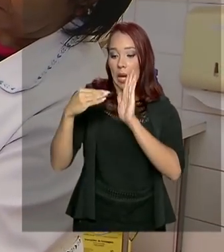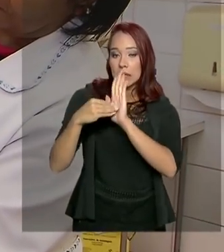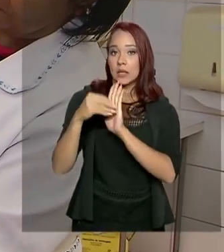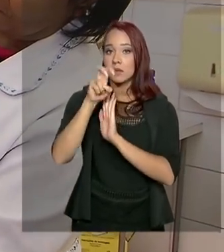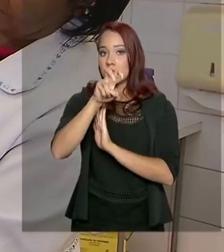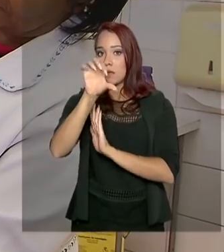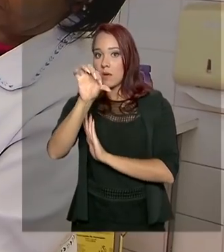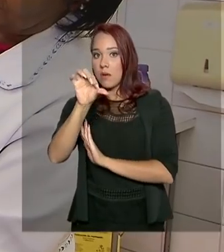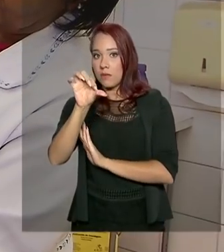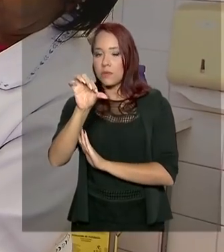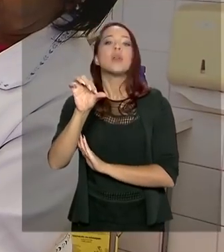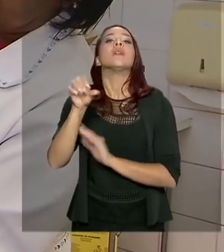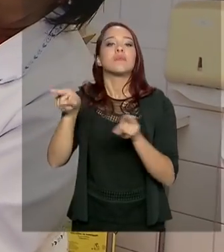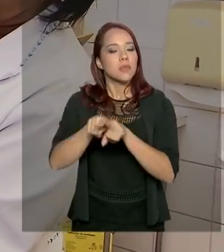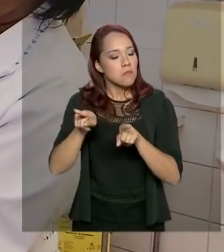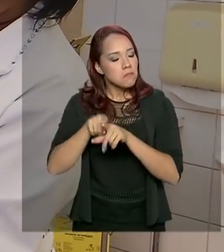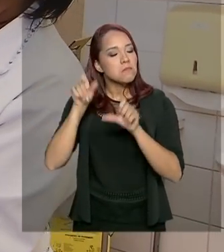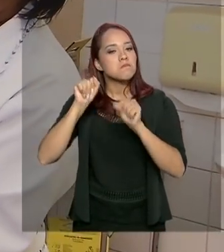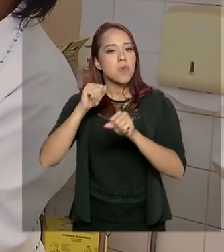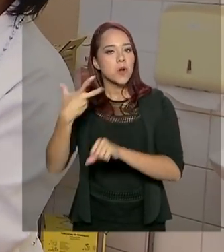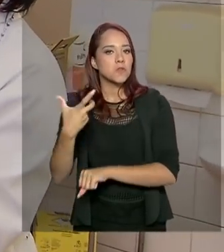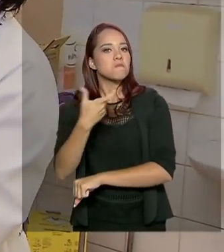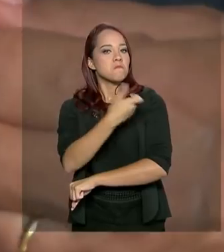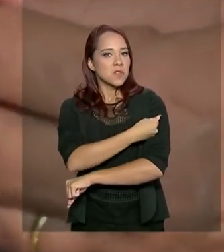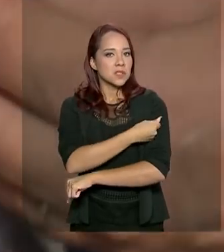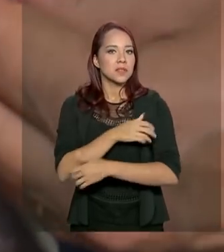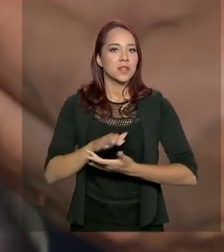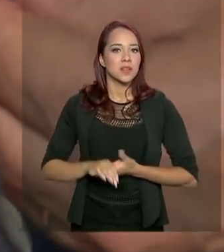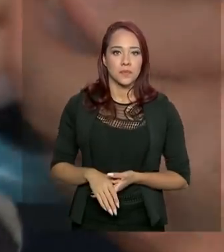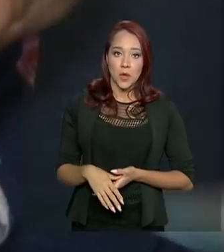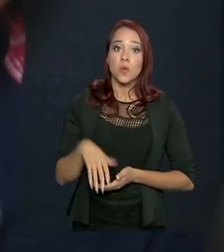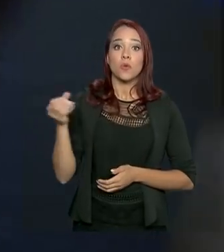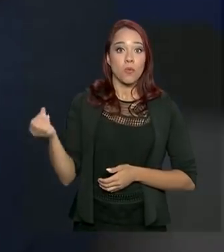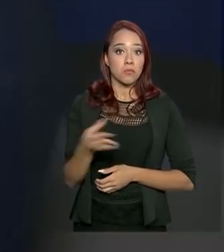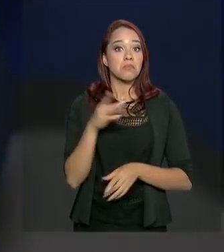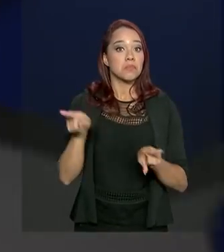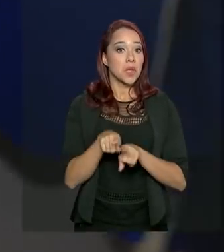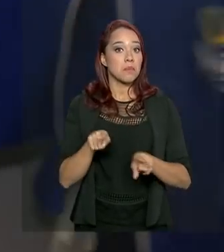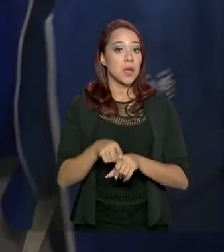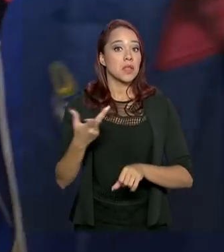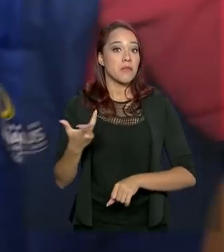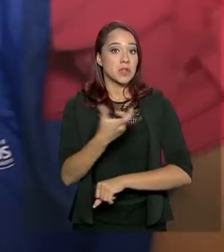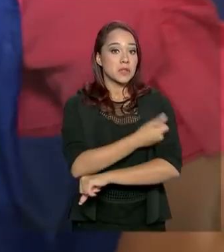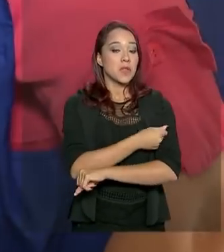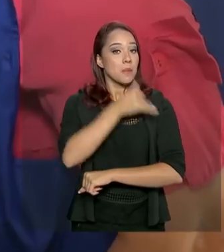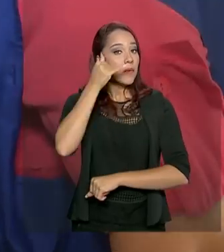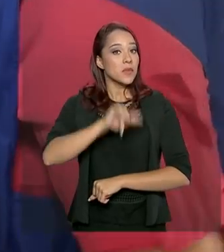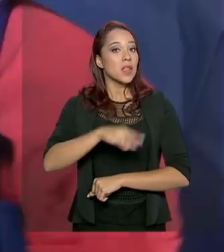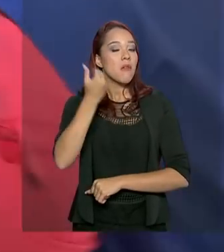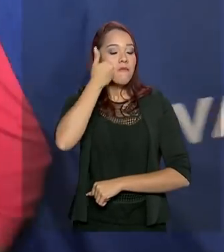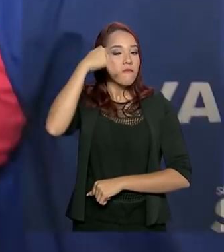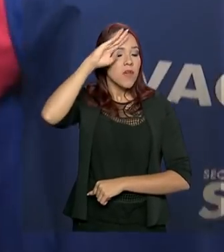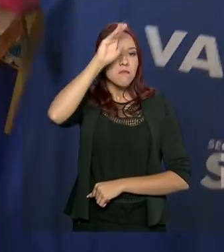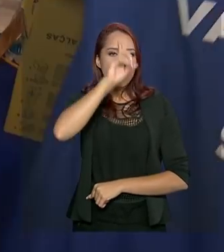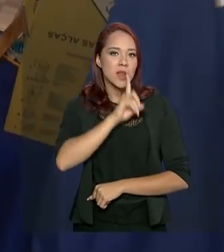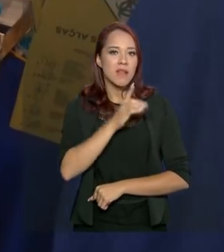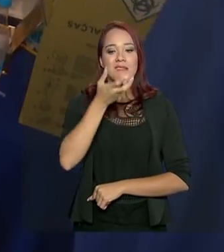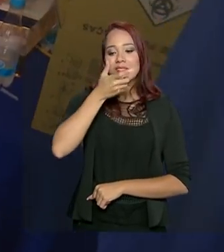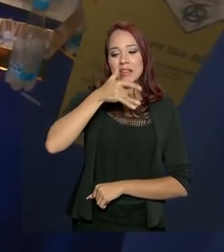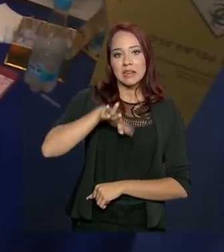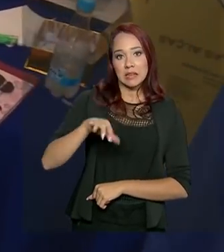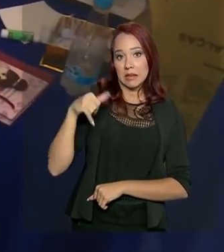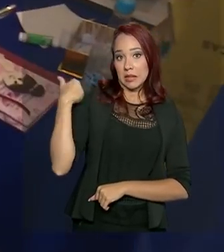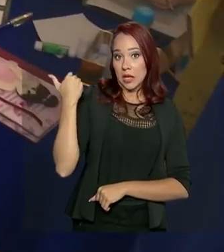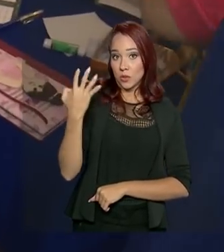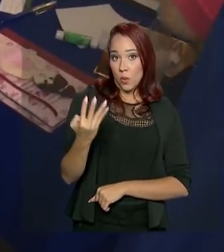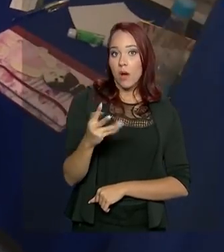59 anos também poderá receber a vacina. Novidades também na vacinação contra a febre amarela. Crianças de 4 anos